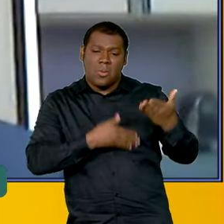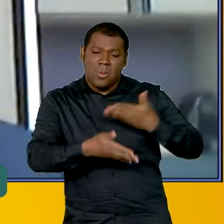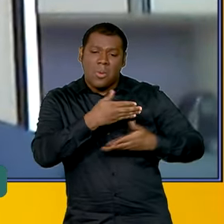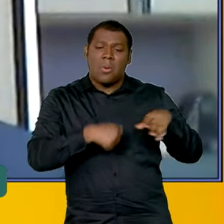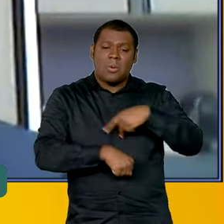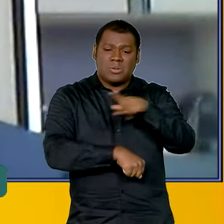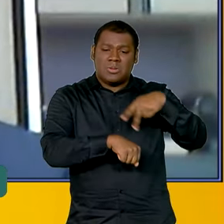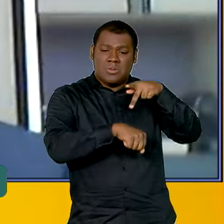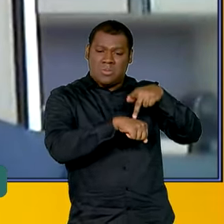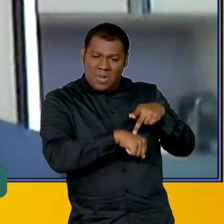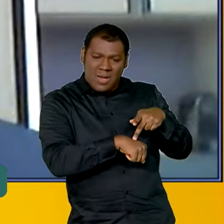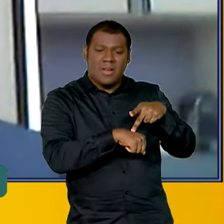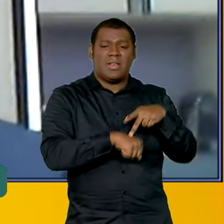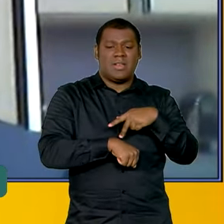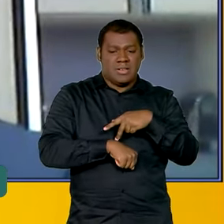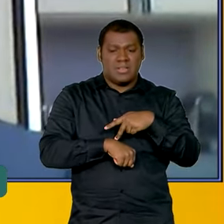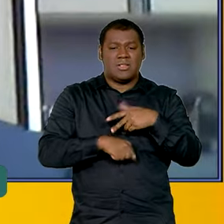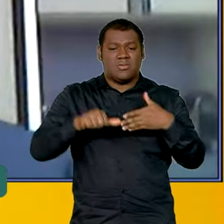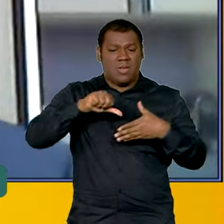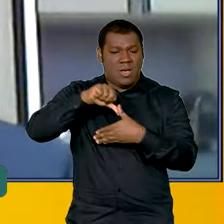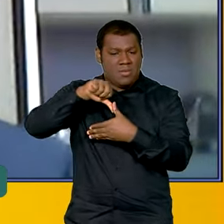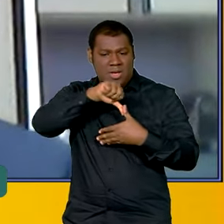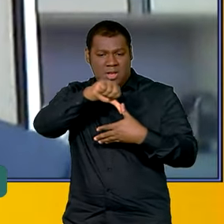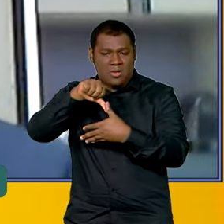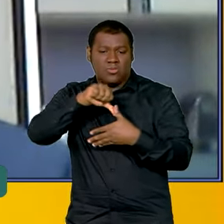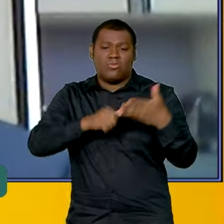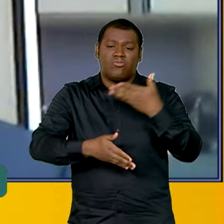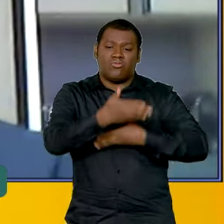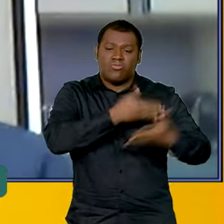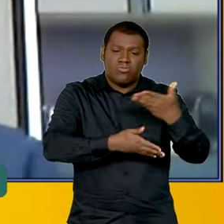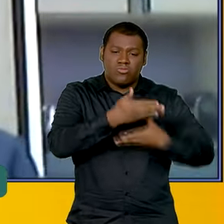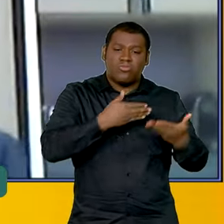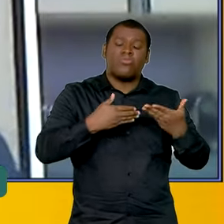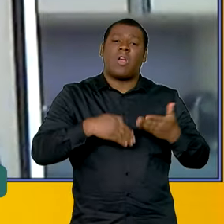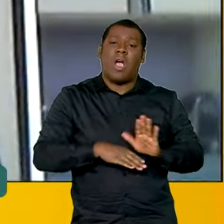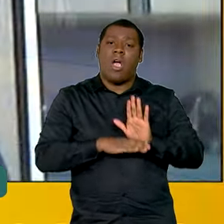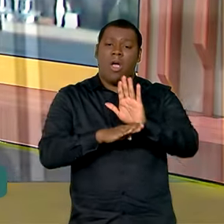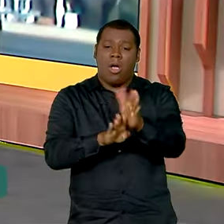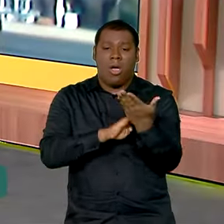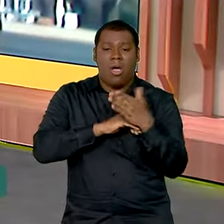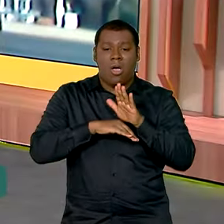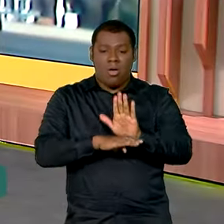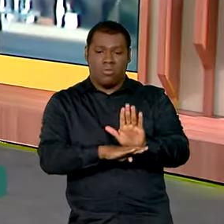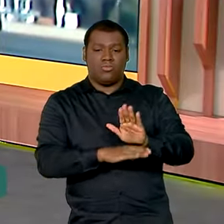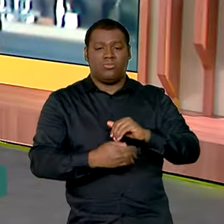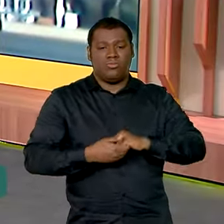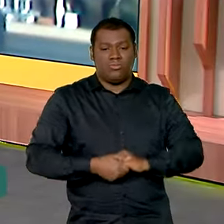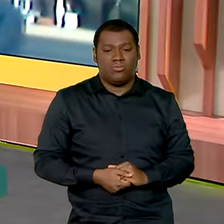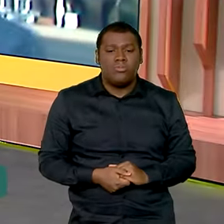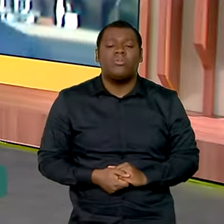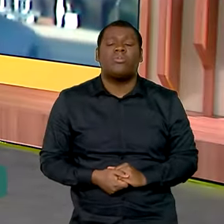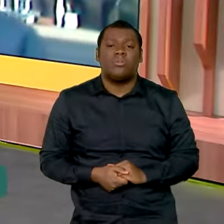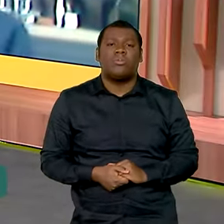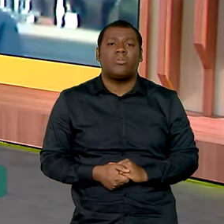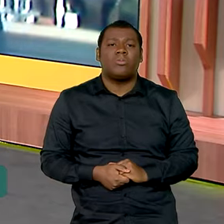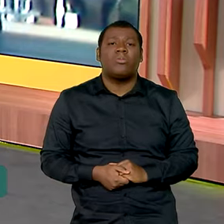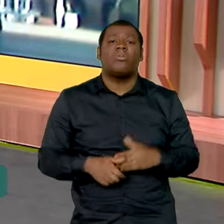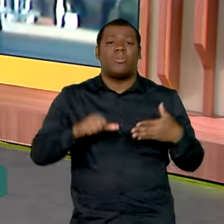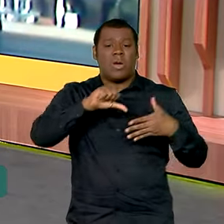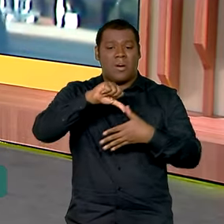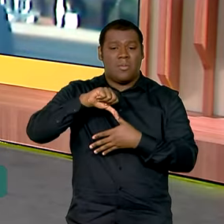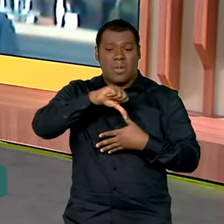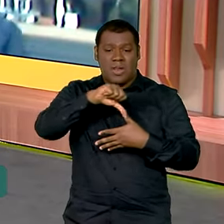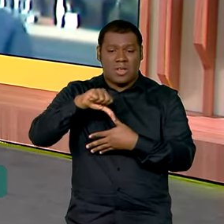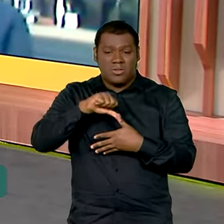países, da nossa região e o desenvolvimento das nossas sociedades. Interessante que o senhor tocou nesse assunto da América do